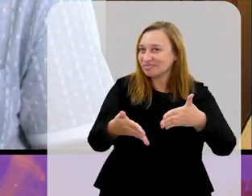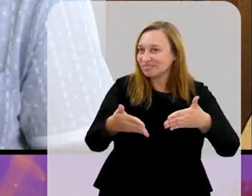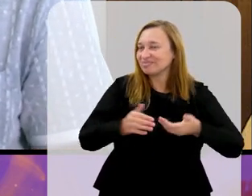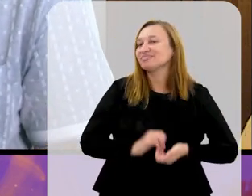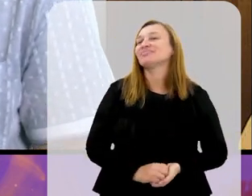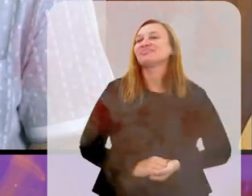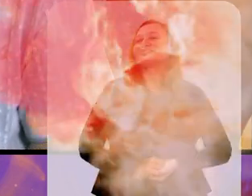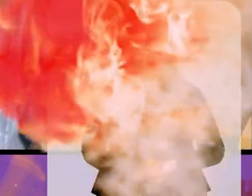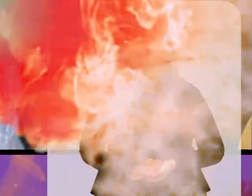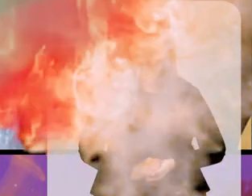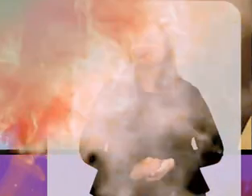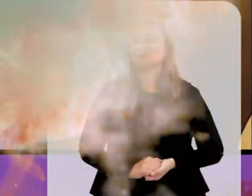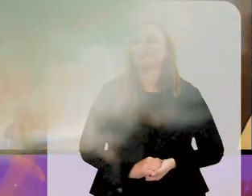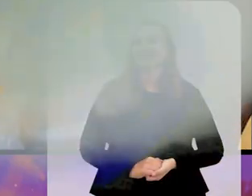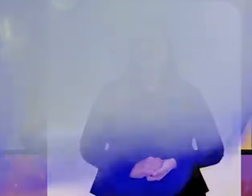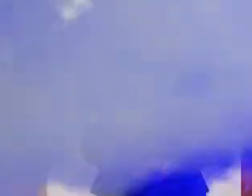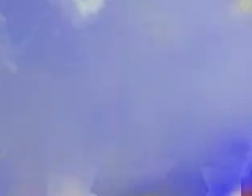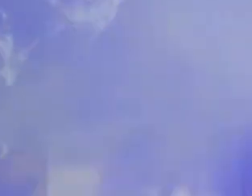do povo.